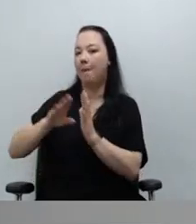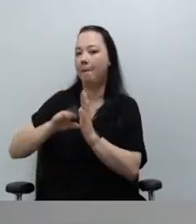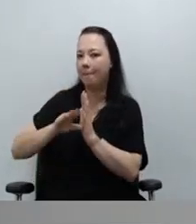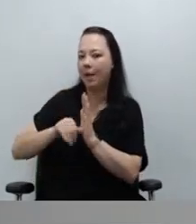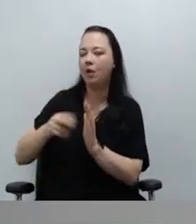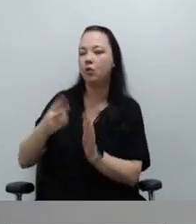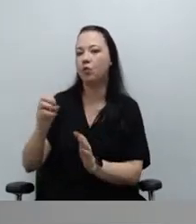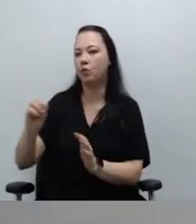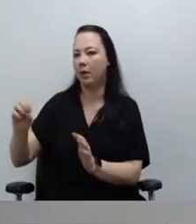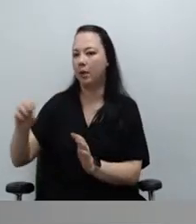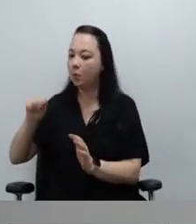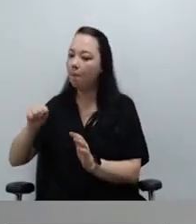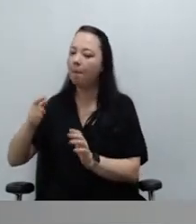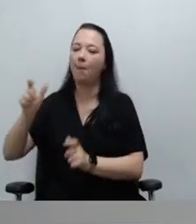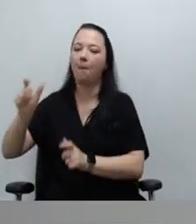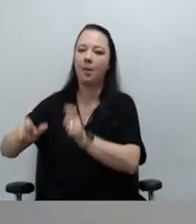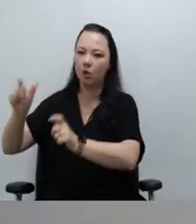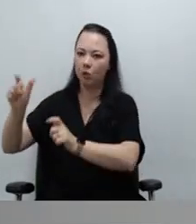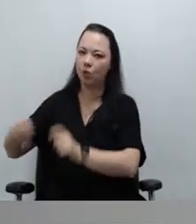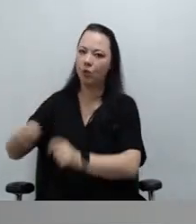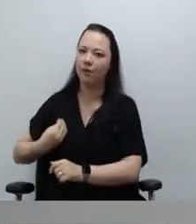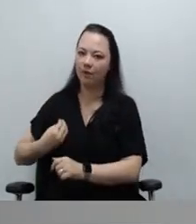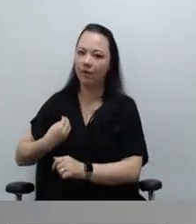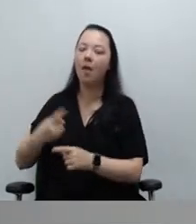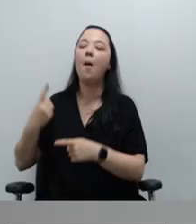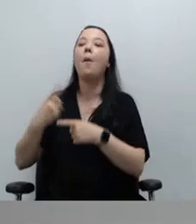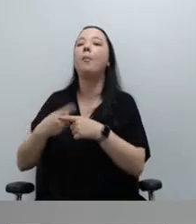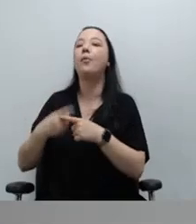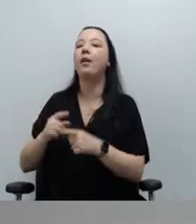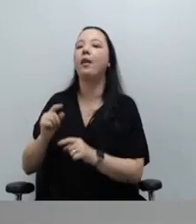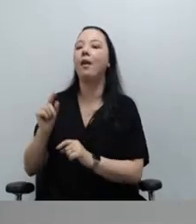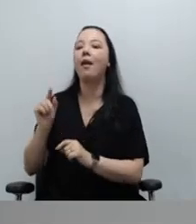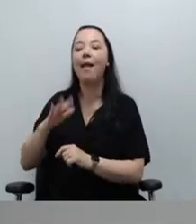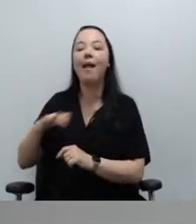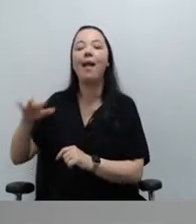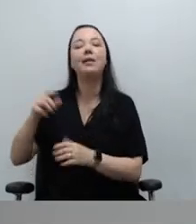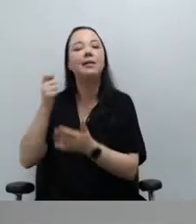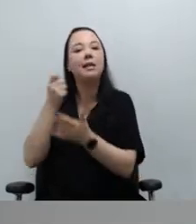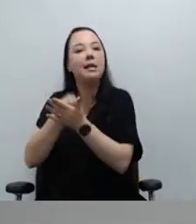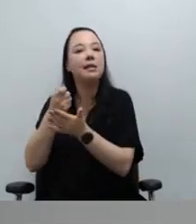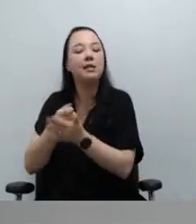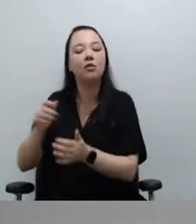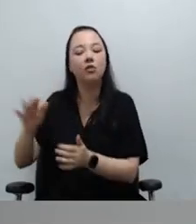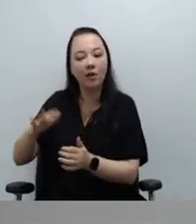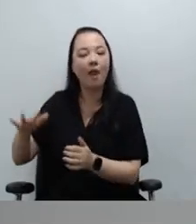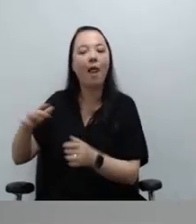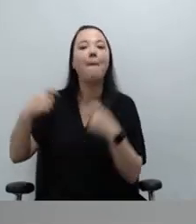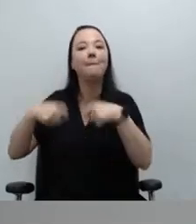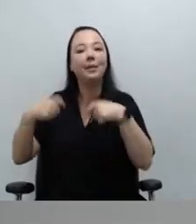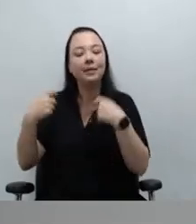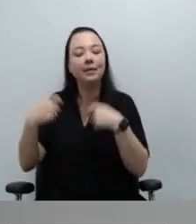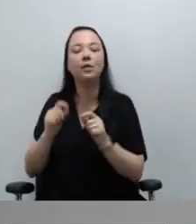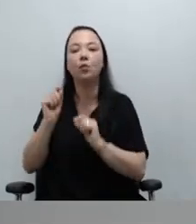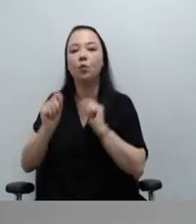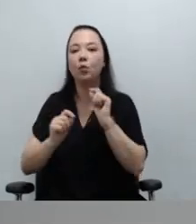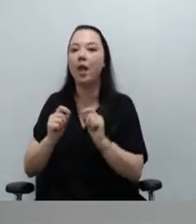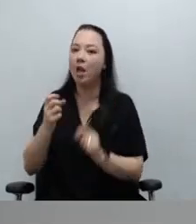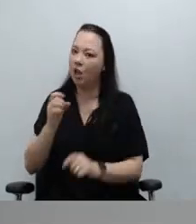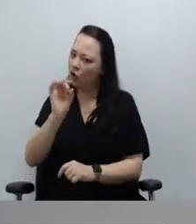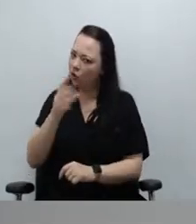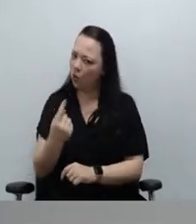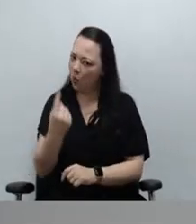habitantes, é porque eles julgaram que as demandas da infância lá são tamanhas que um conselho só seria